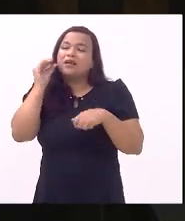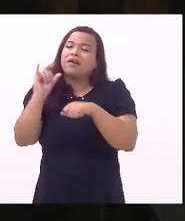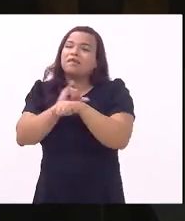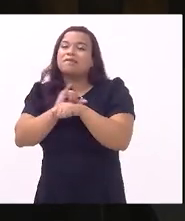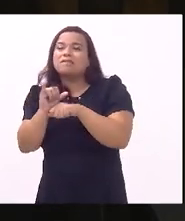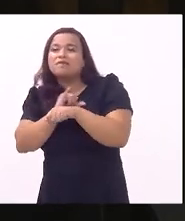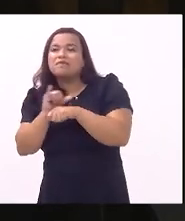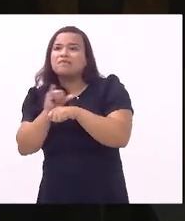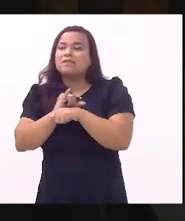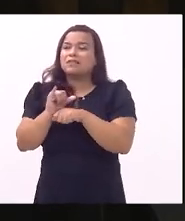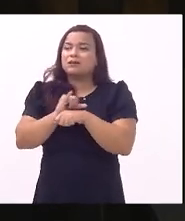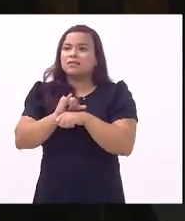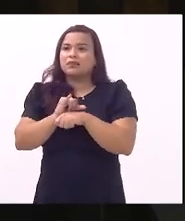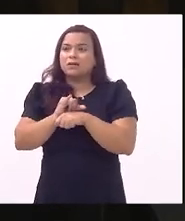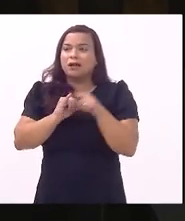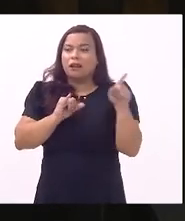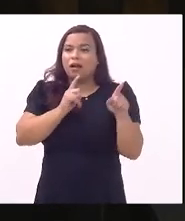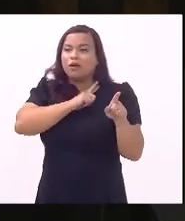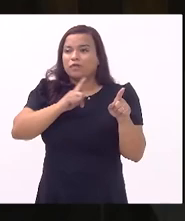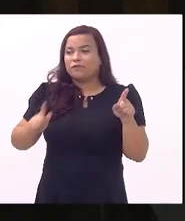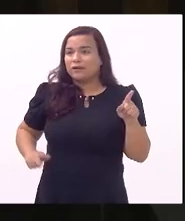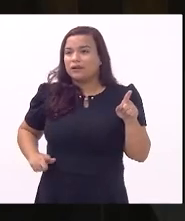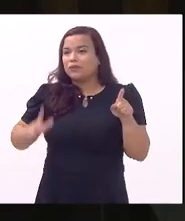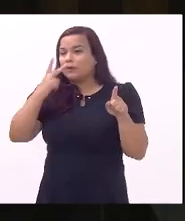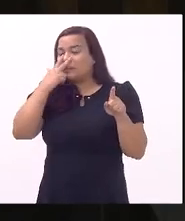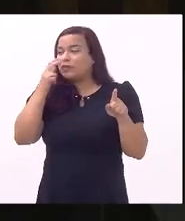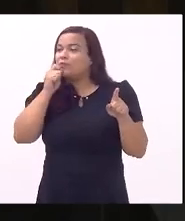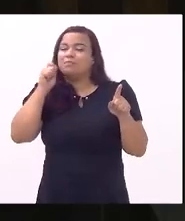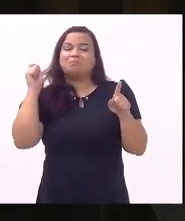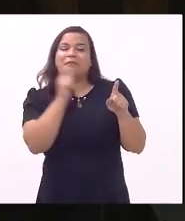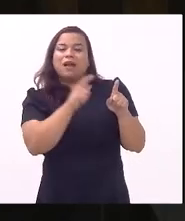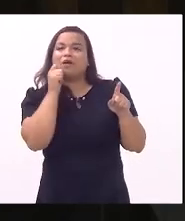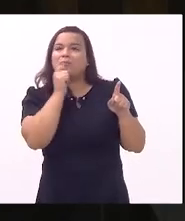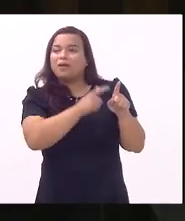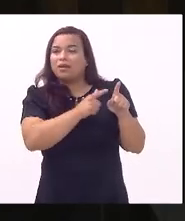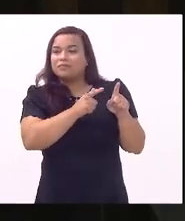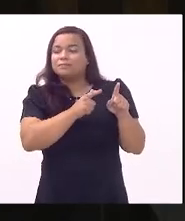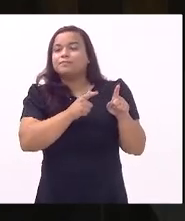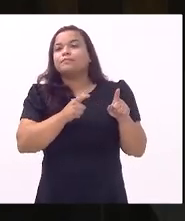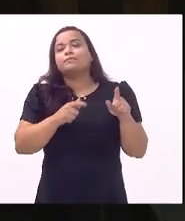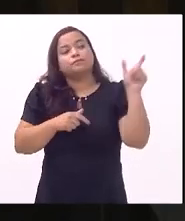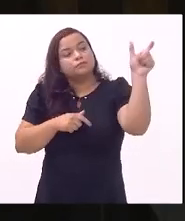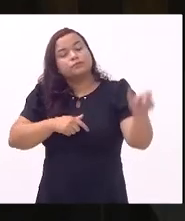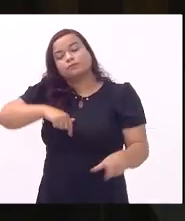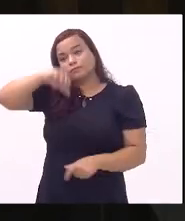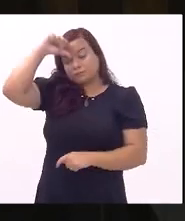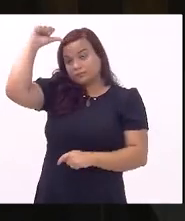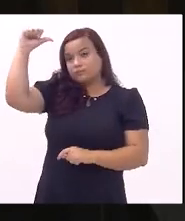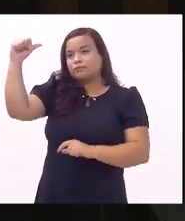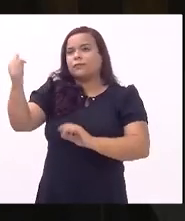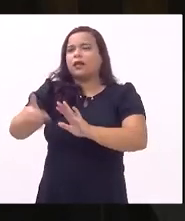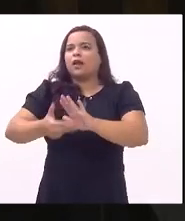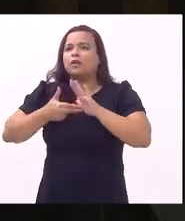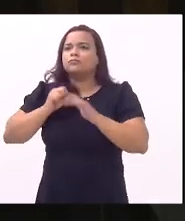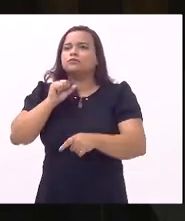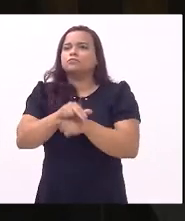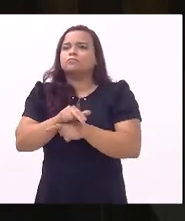desonrar a imagem do nosso governador como eu disse o Cláudio ele assumiu um mandato